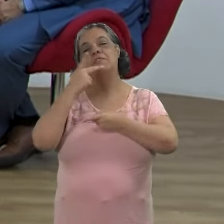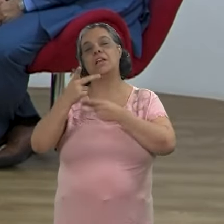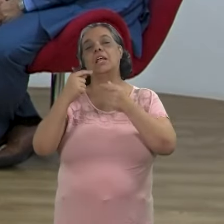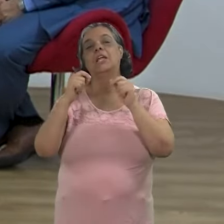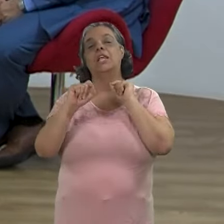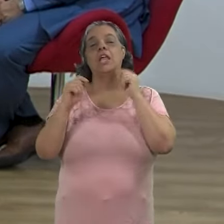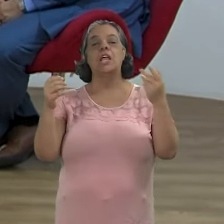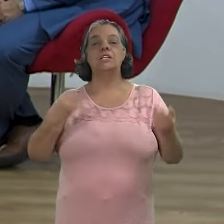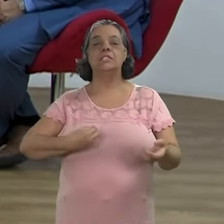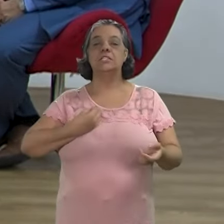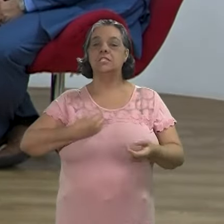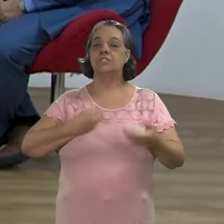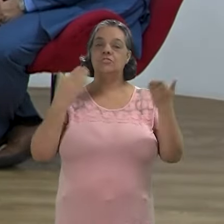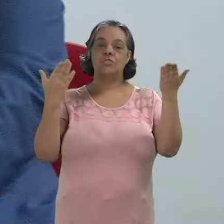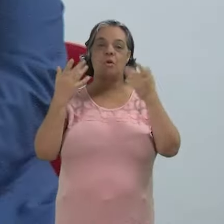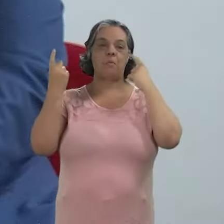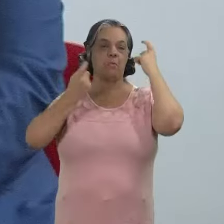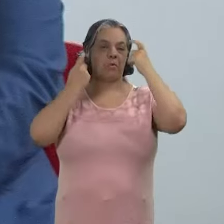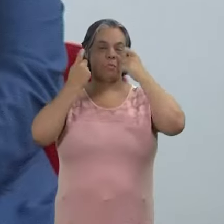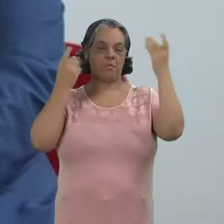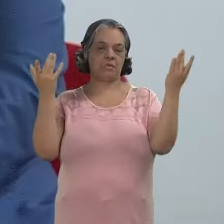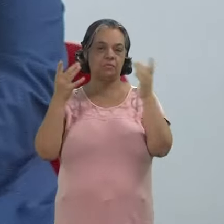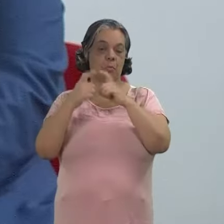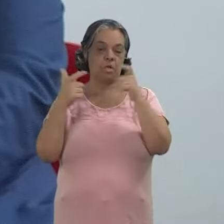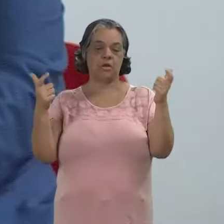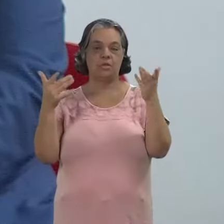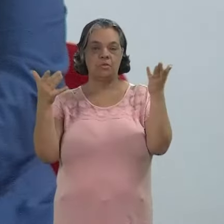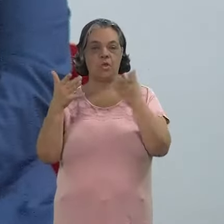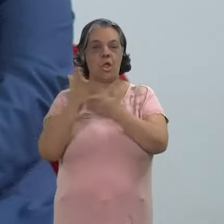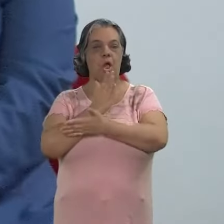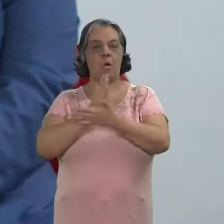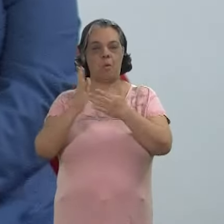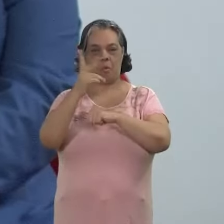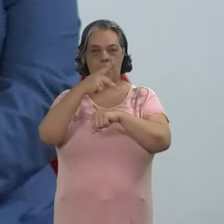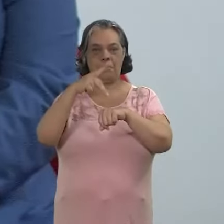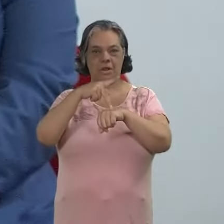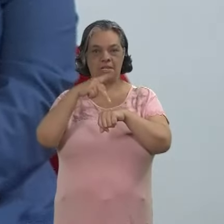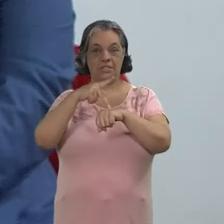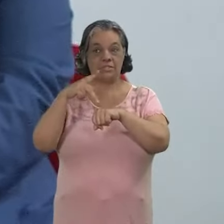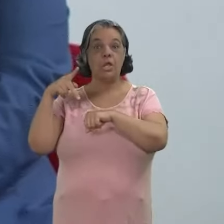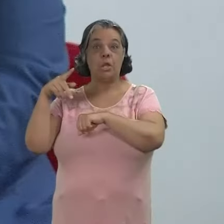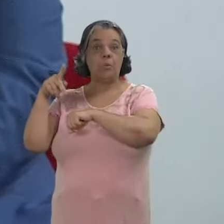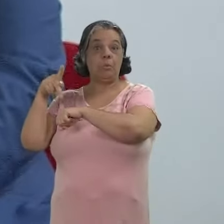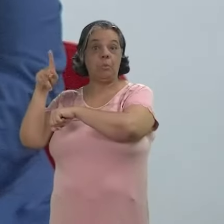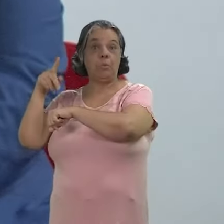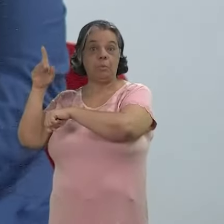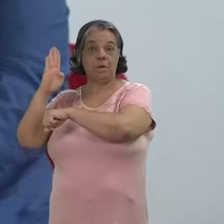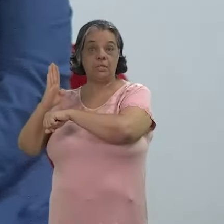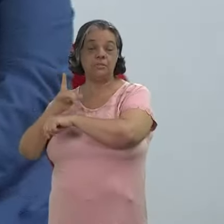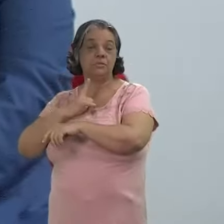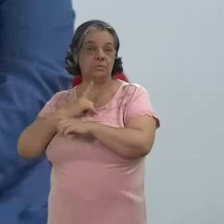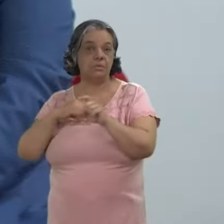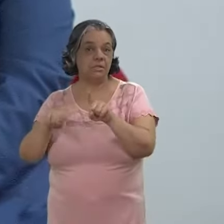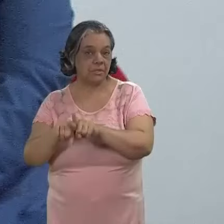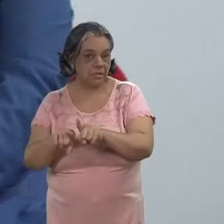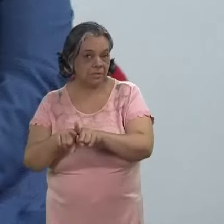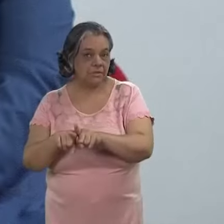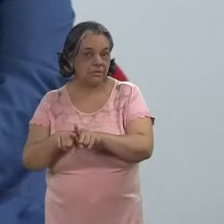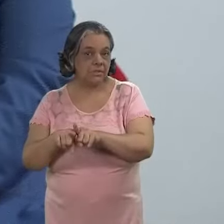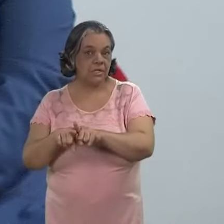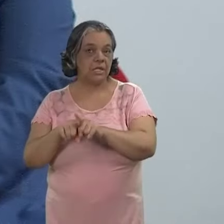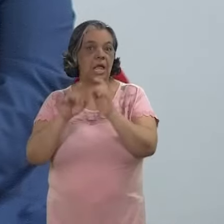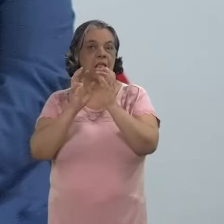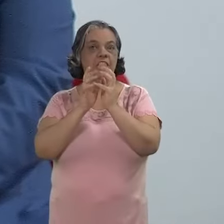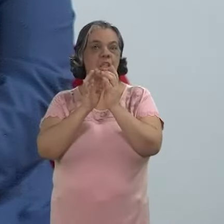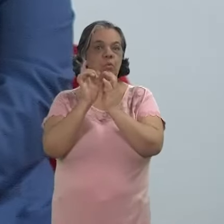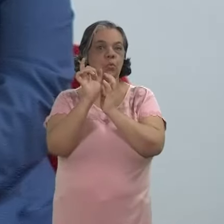sem falar falar de que existe hoje uma preocupação muito grande em alguns países e o Brasil começa a ter também sobre os